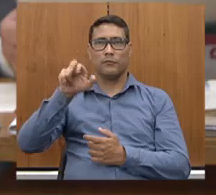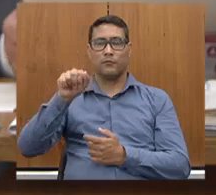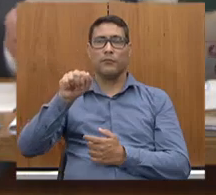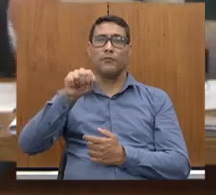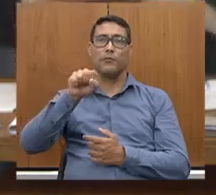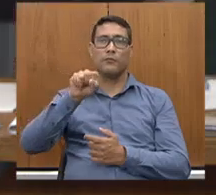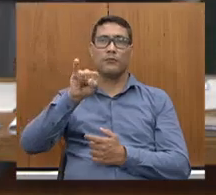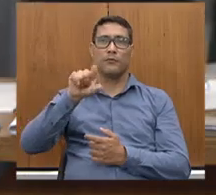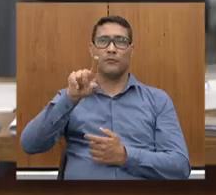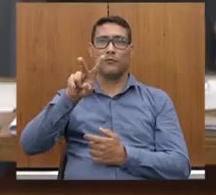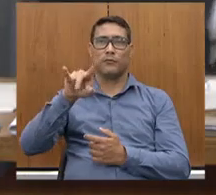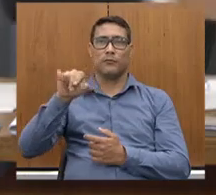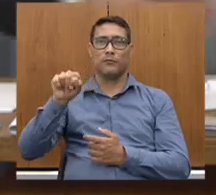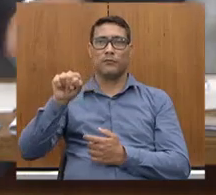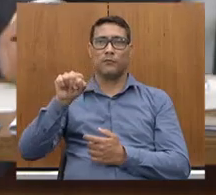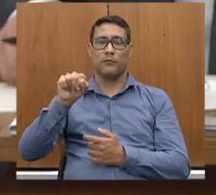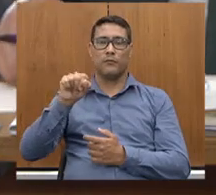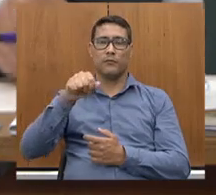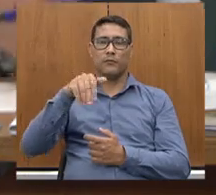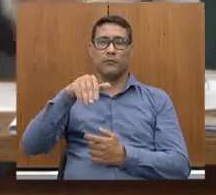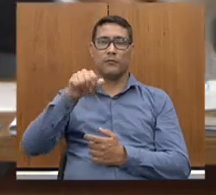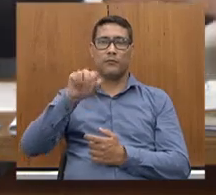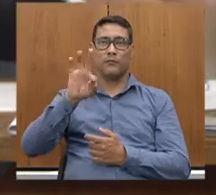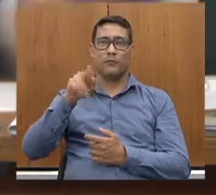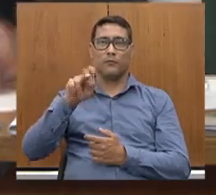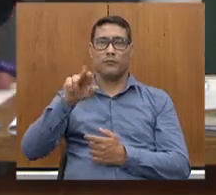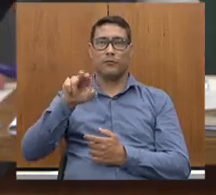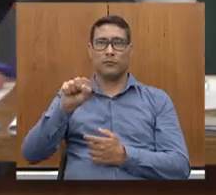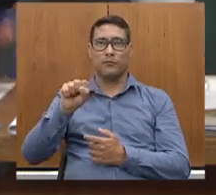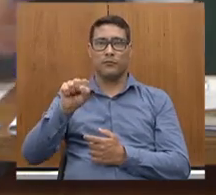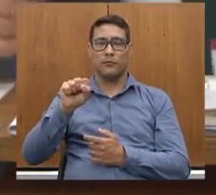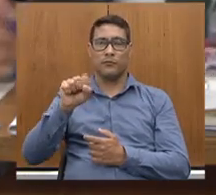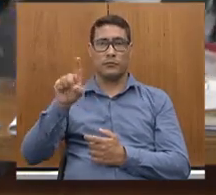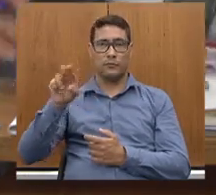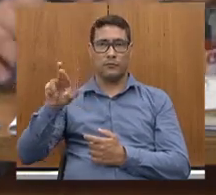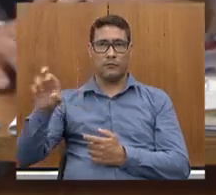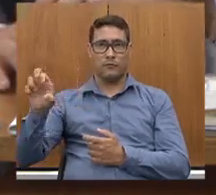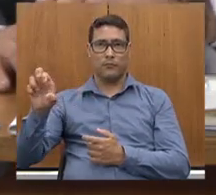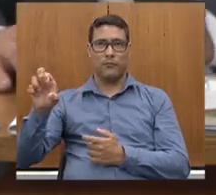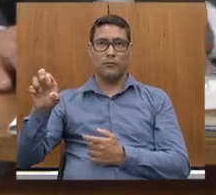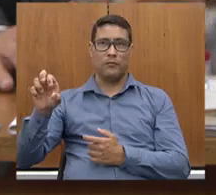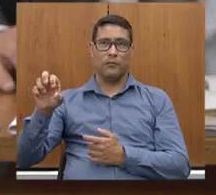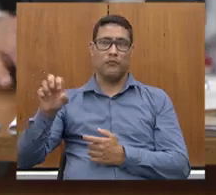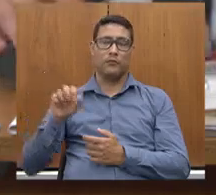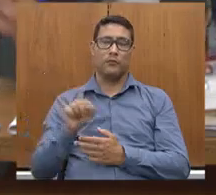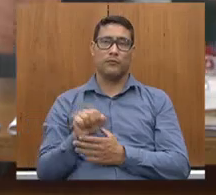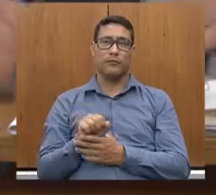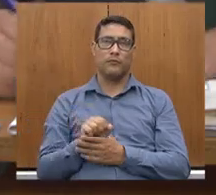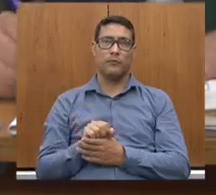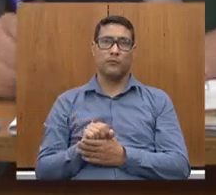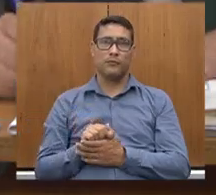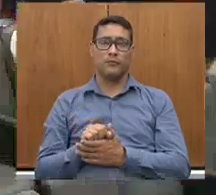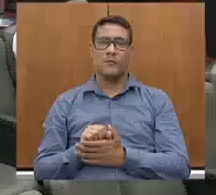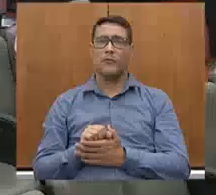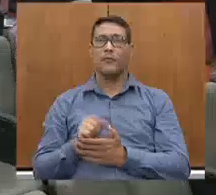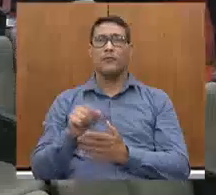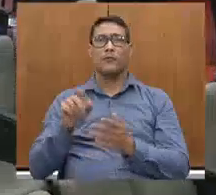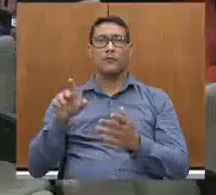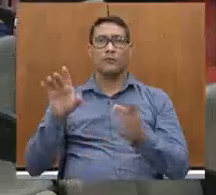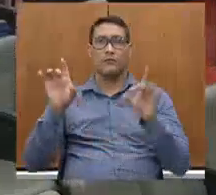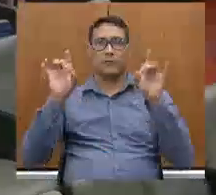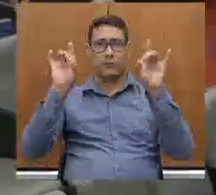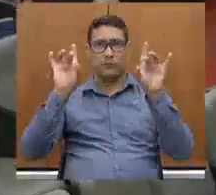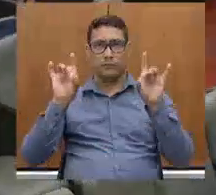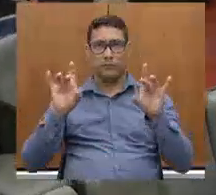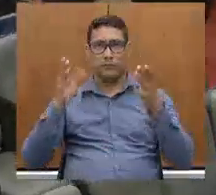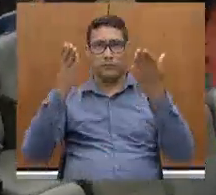Silvia, o Matheus, do DR, e, no destaque deles,